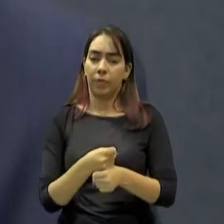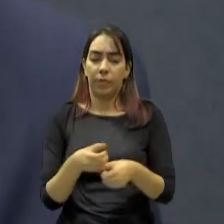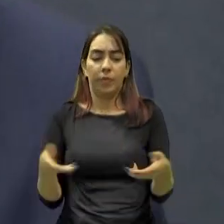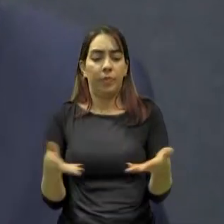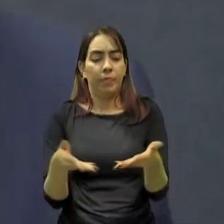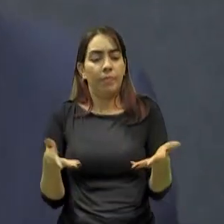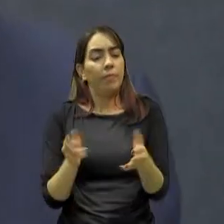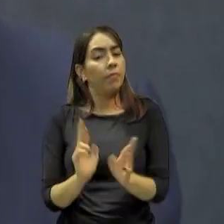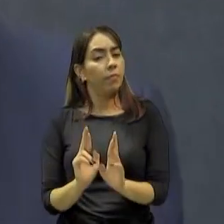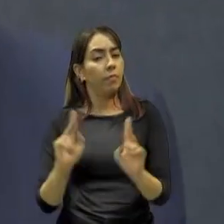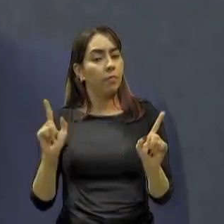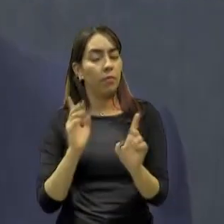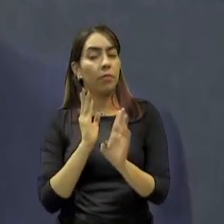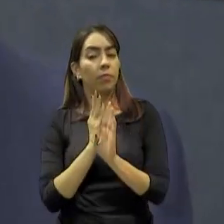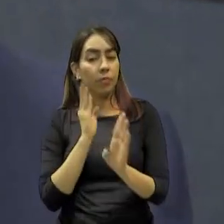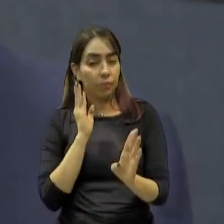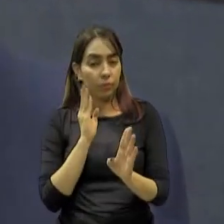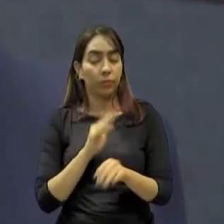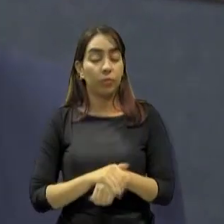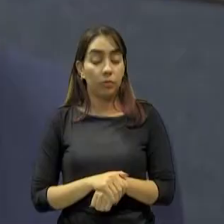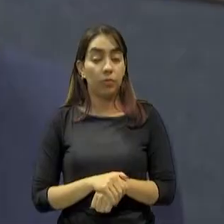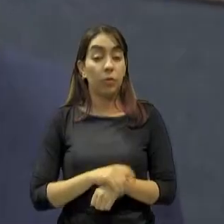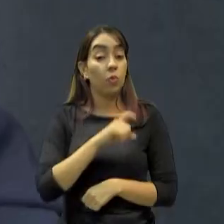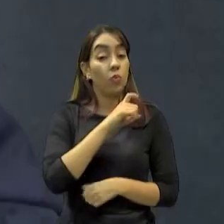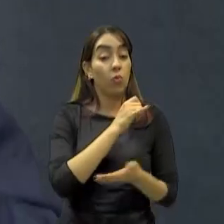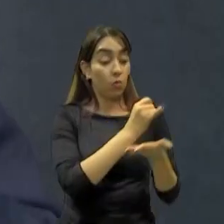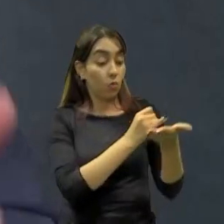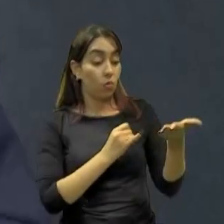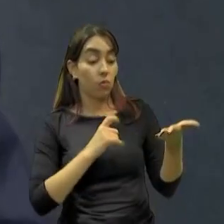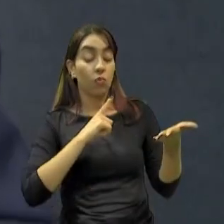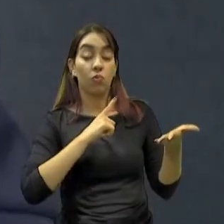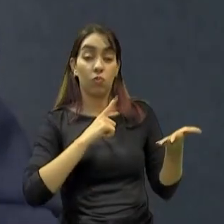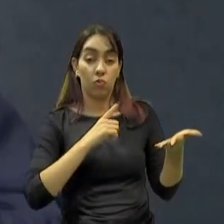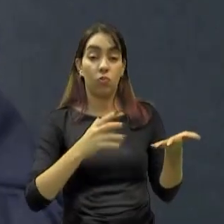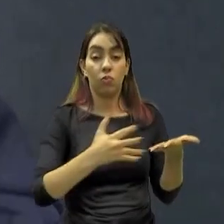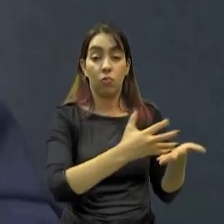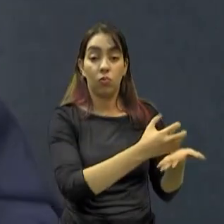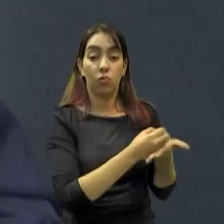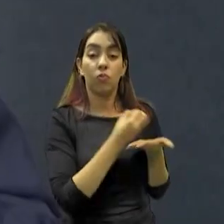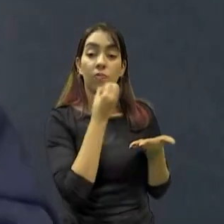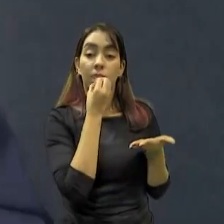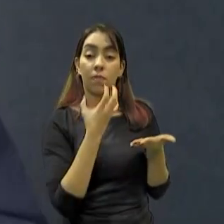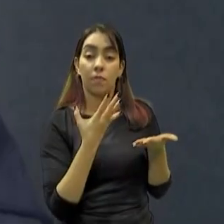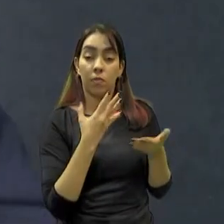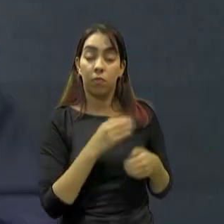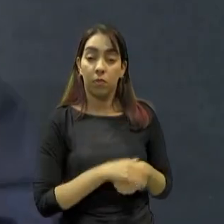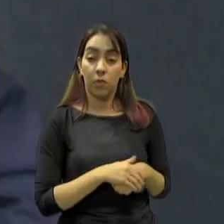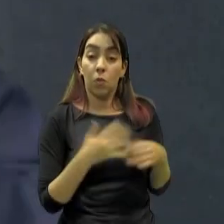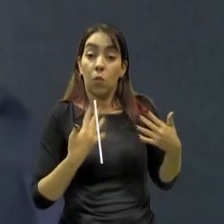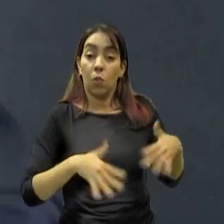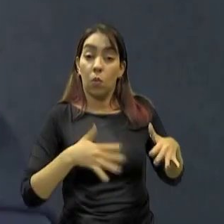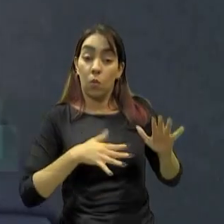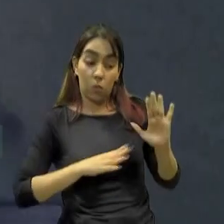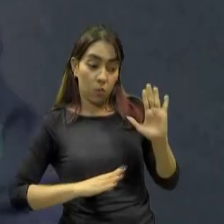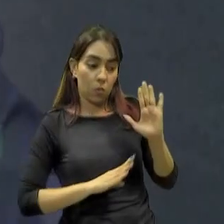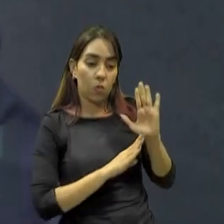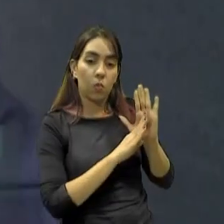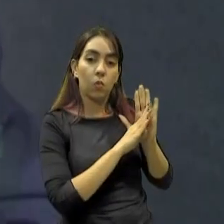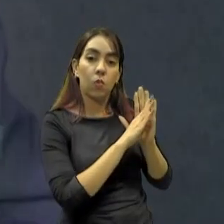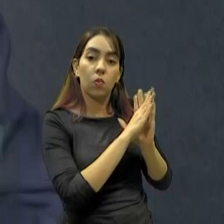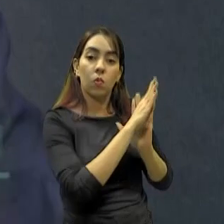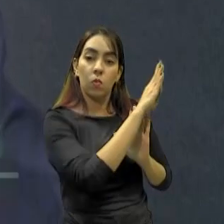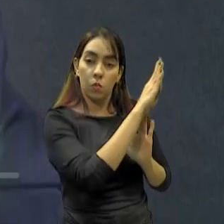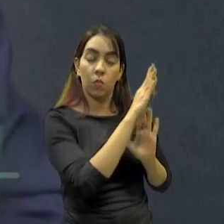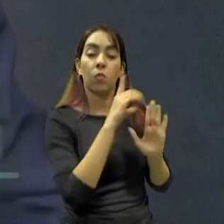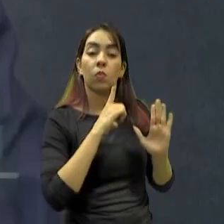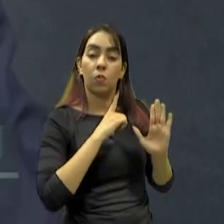diferente em virtude da arrecadação do país. Nos últimos meses nós tivemos recordes de arrecadação, onde nós tivemos a arrecadação sendo